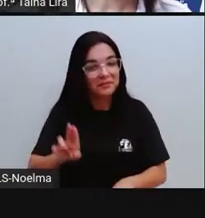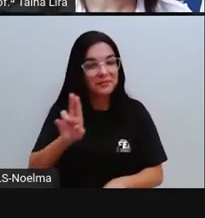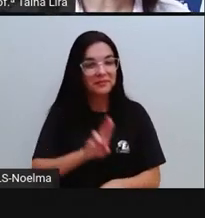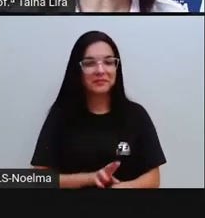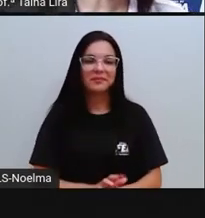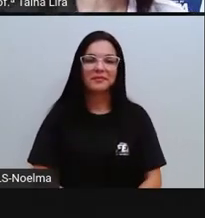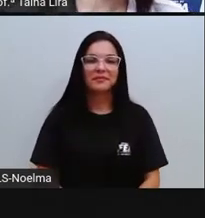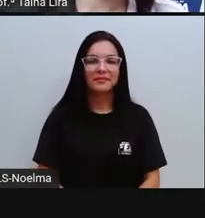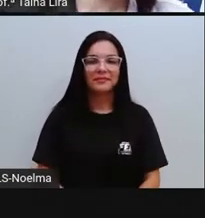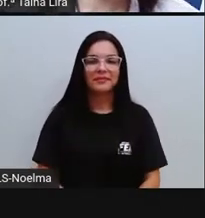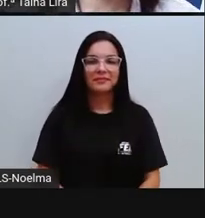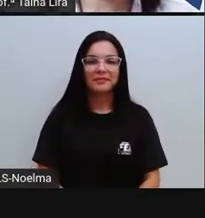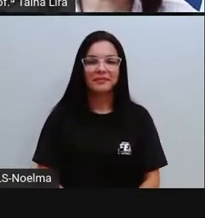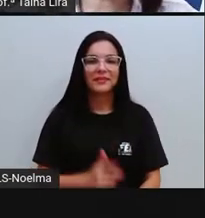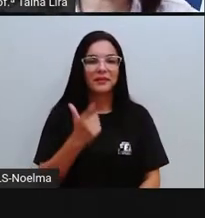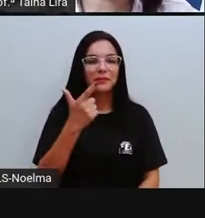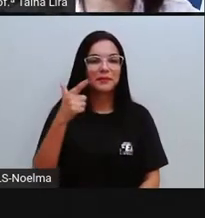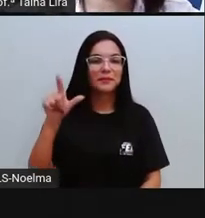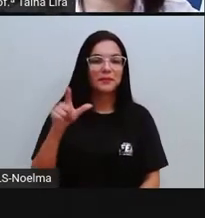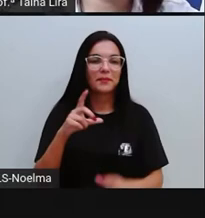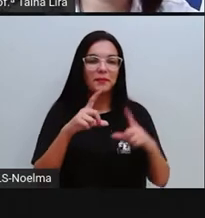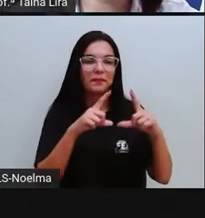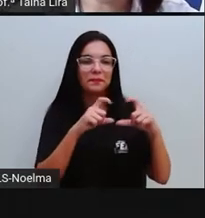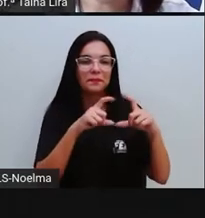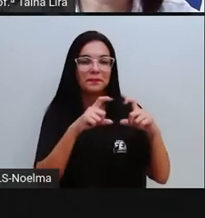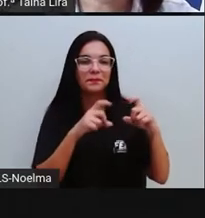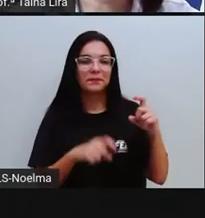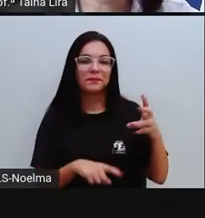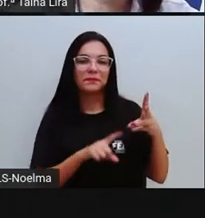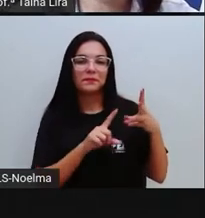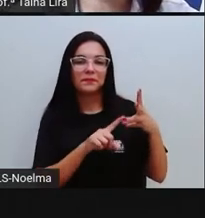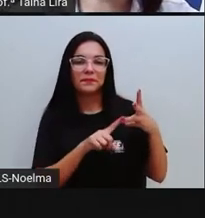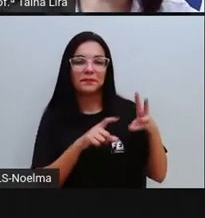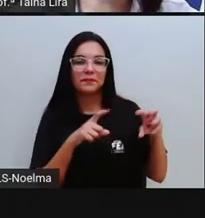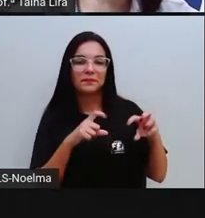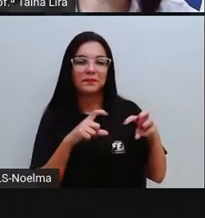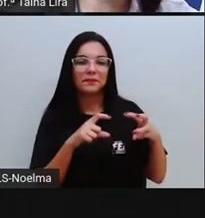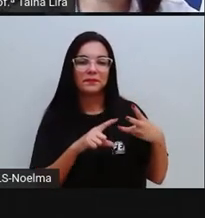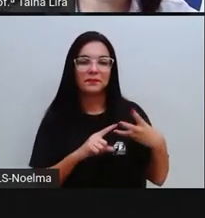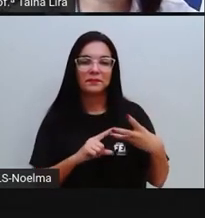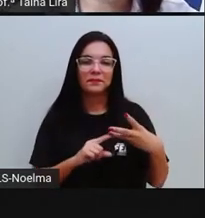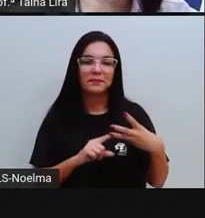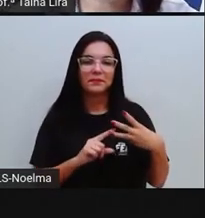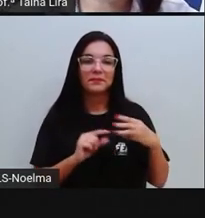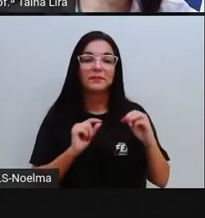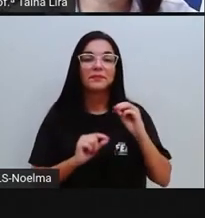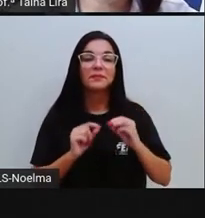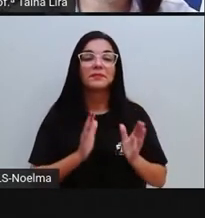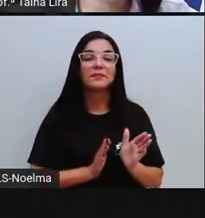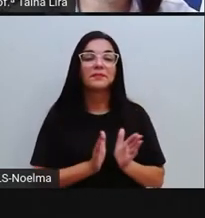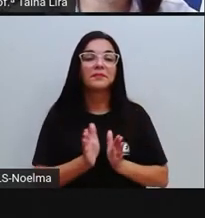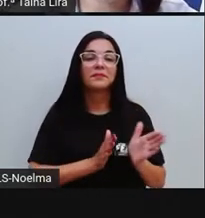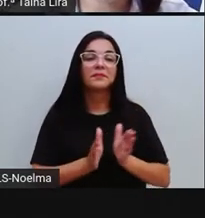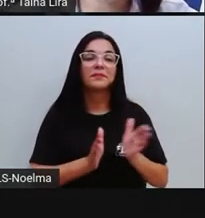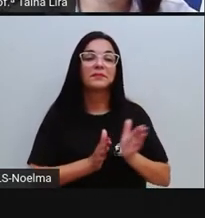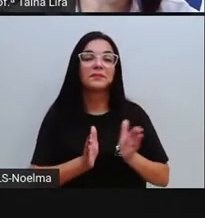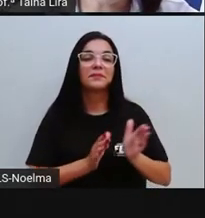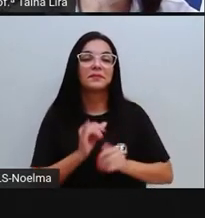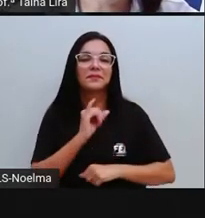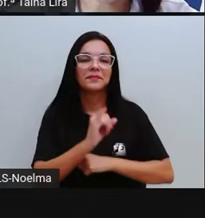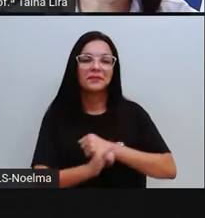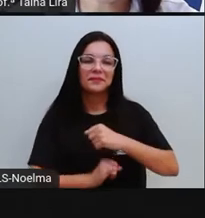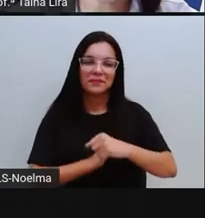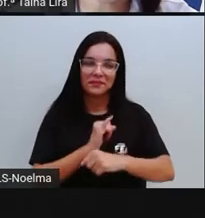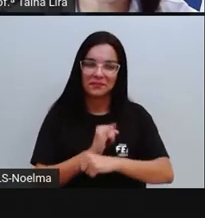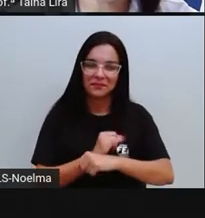E aqui, olha lá, nós temos aqui, ó, os computadores e o acesso à internet aos indígenas, ó,